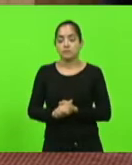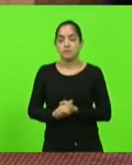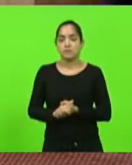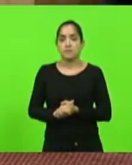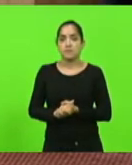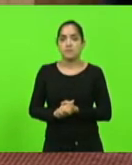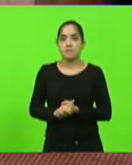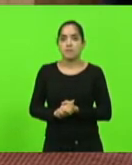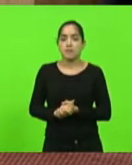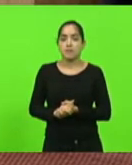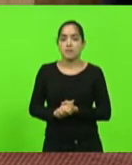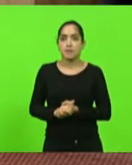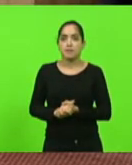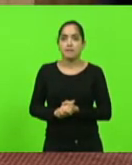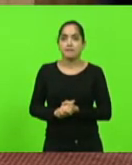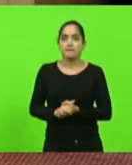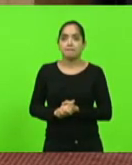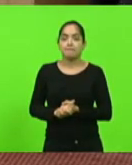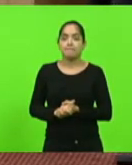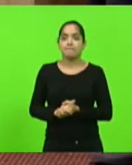fazer encaminhamento de voto,